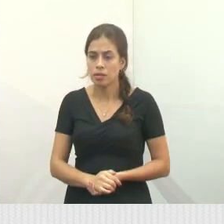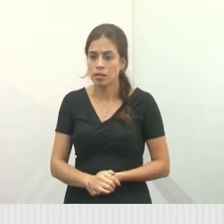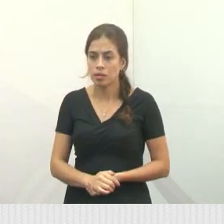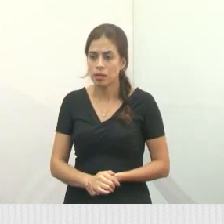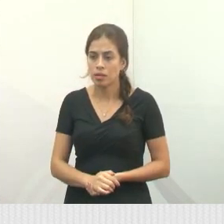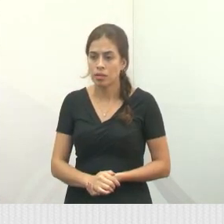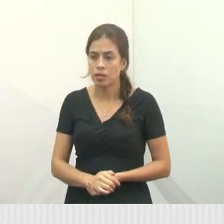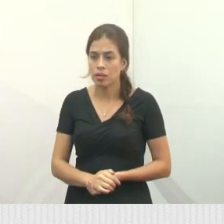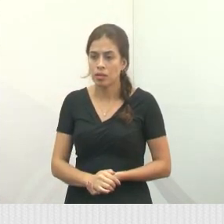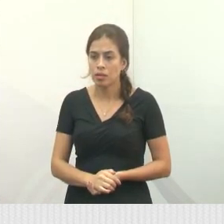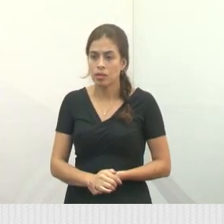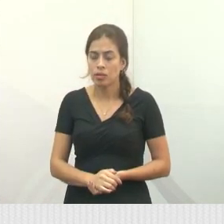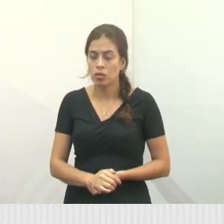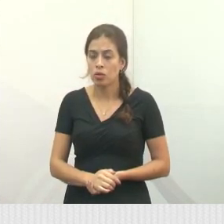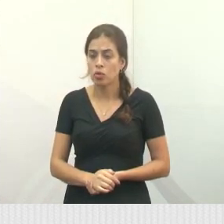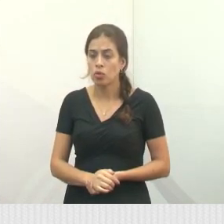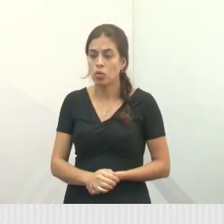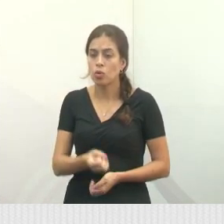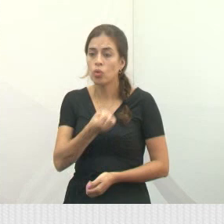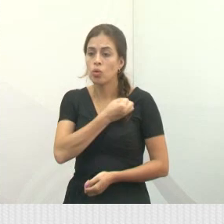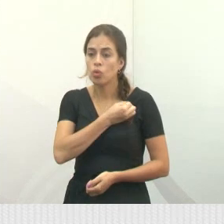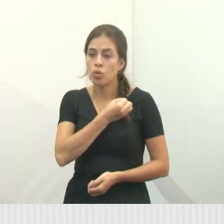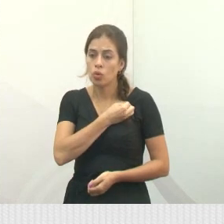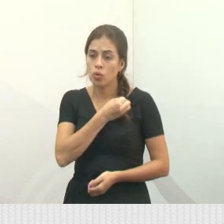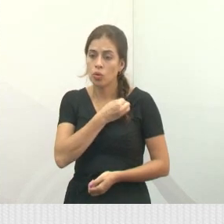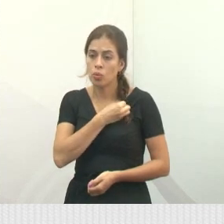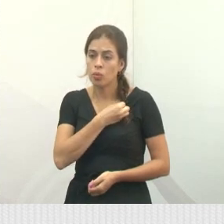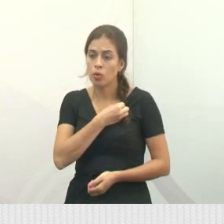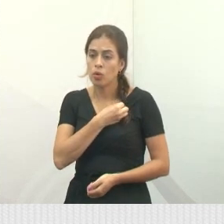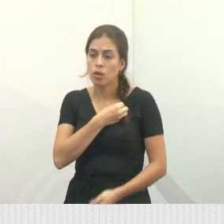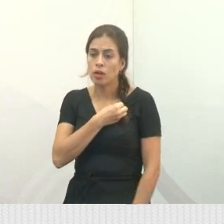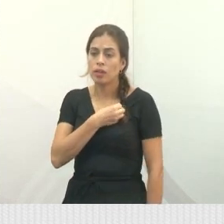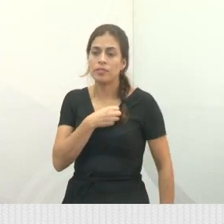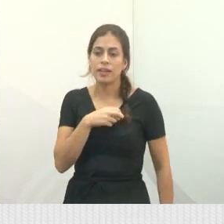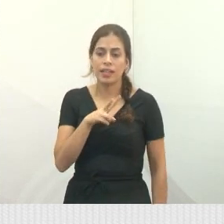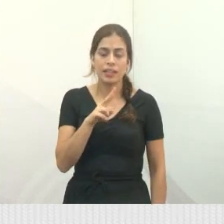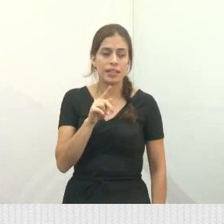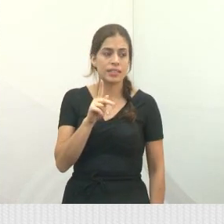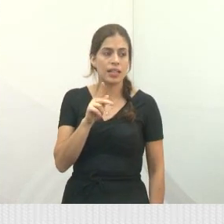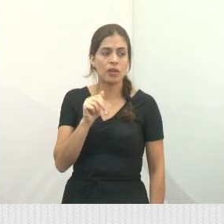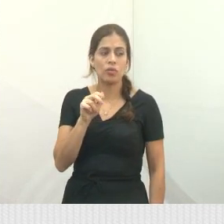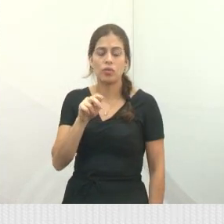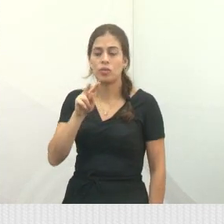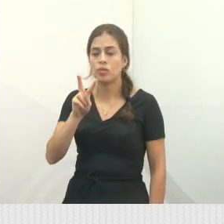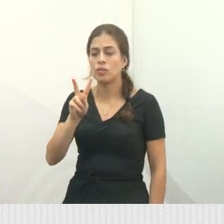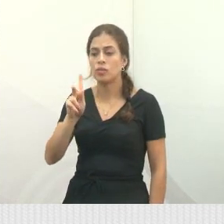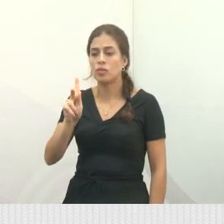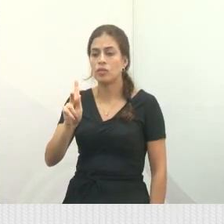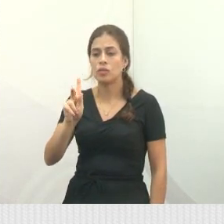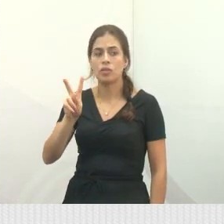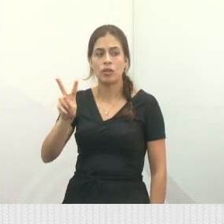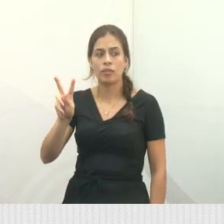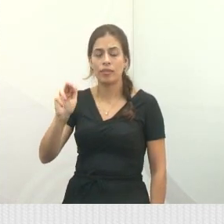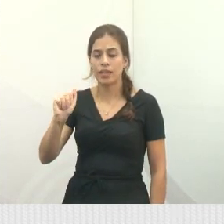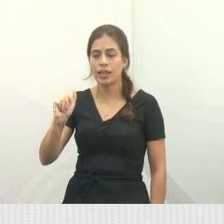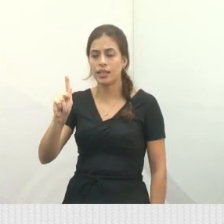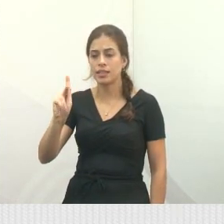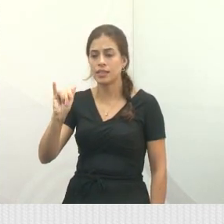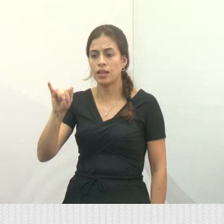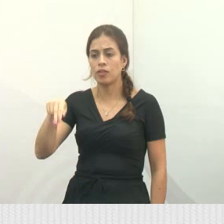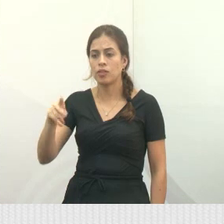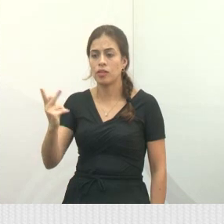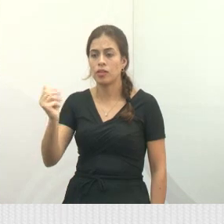Quero deixar aí o número da vaquinha online que está fazendo o Pôr Arthur, de 13 anos, que vai representar o Brasil aí